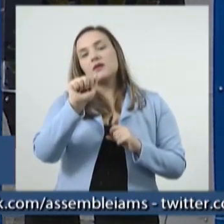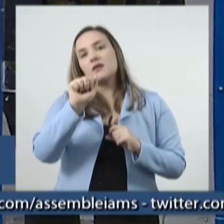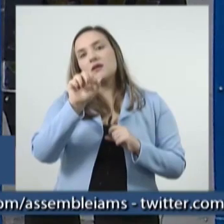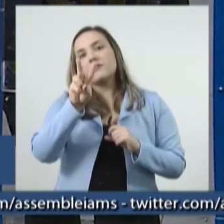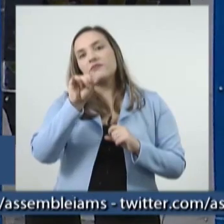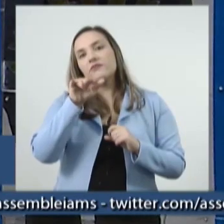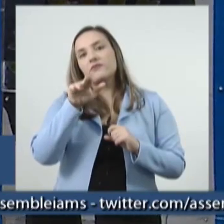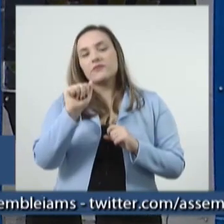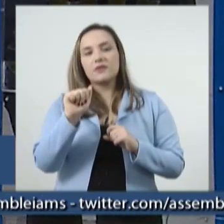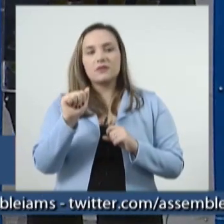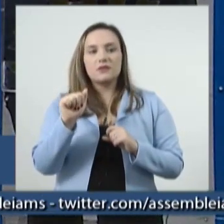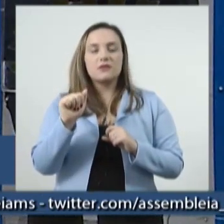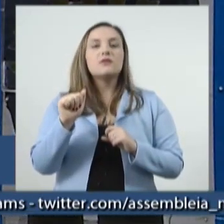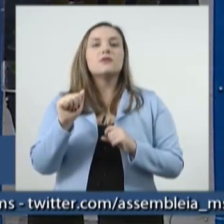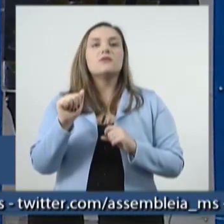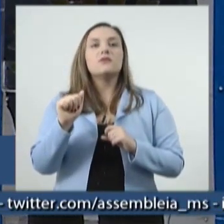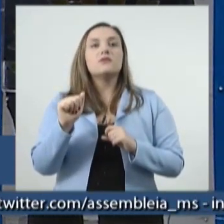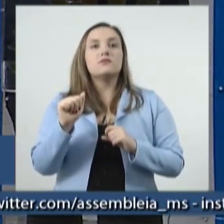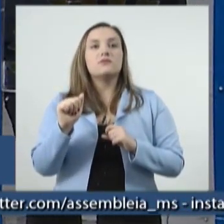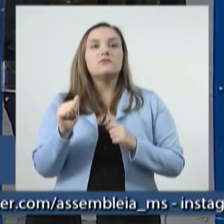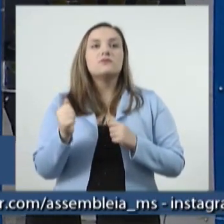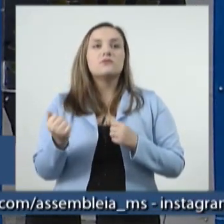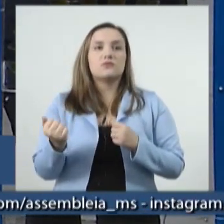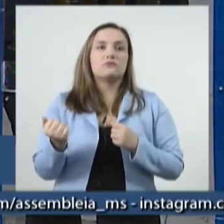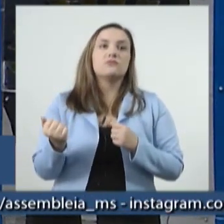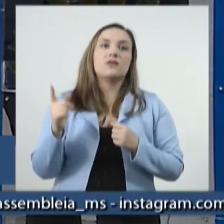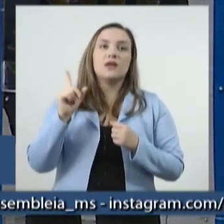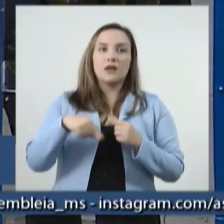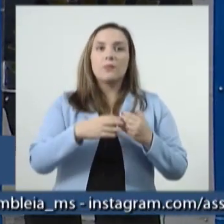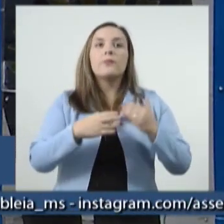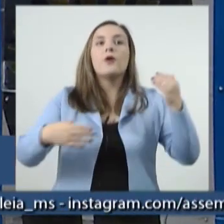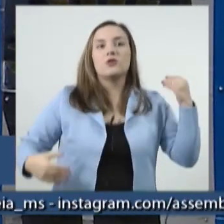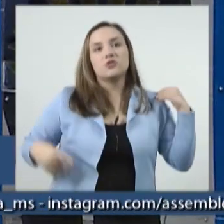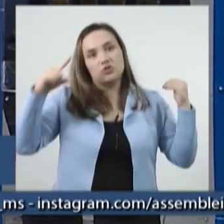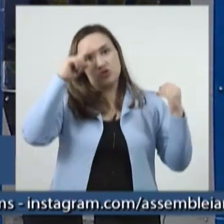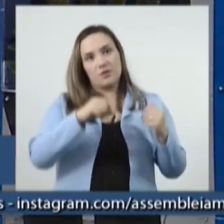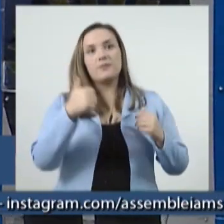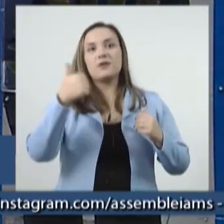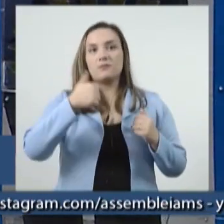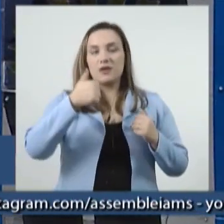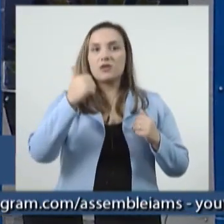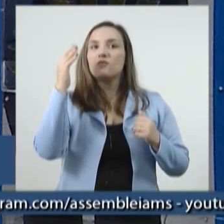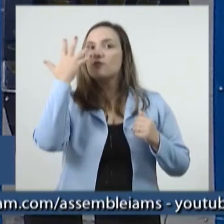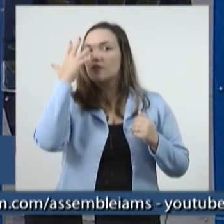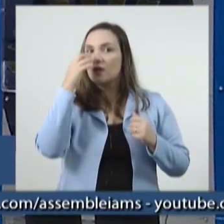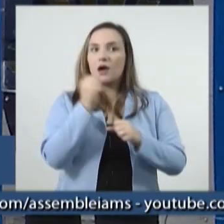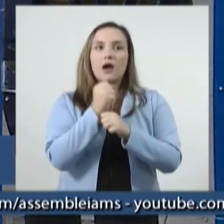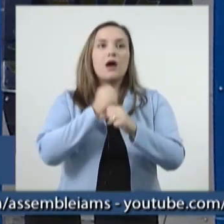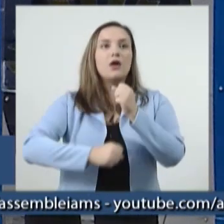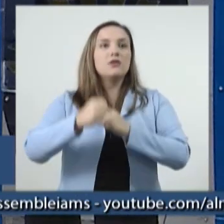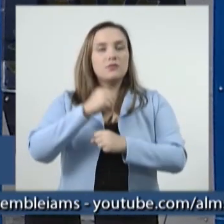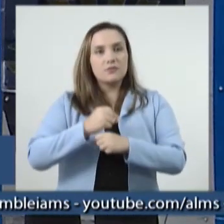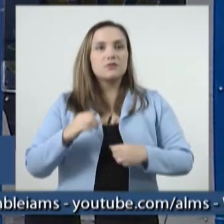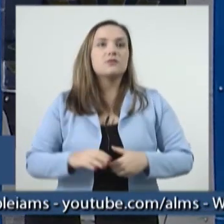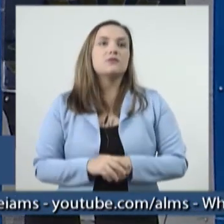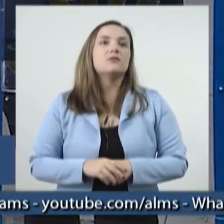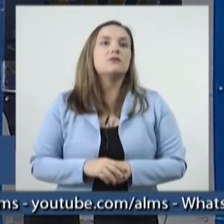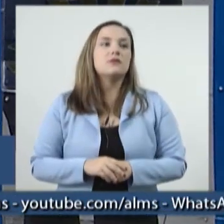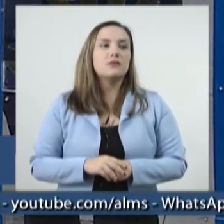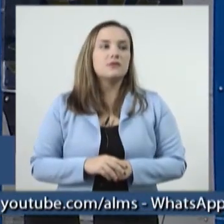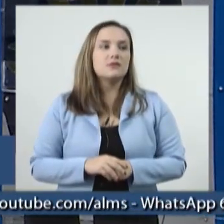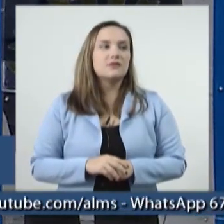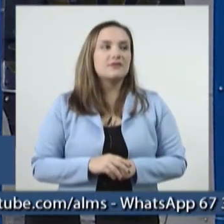regressa para a Assembleia Legislativa, ele tomou posse no dia 1º de fevereiro do ano passado, e ele